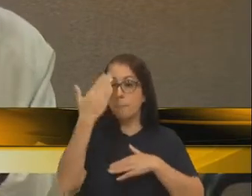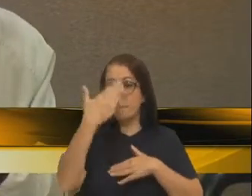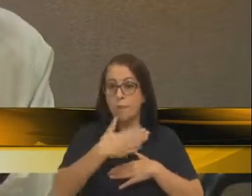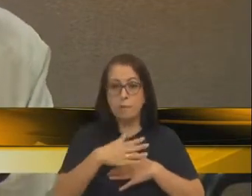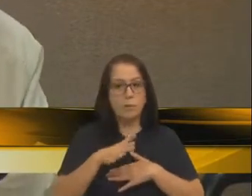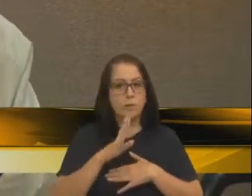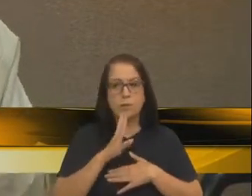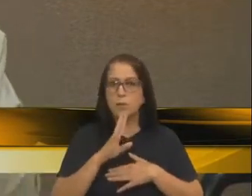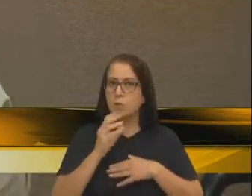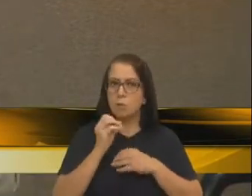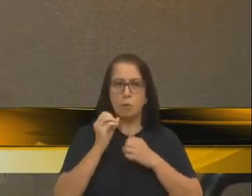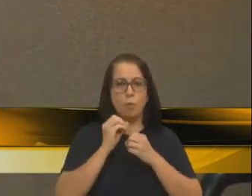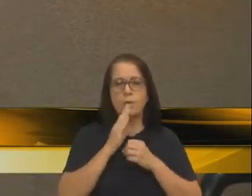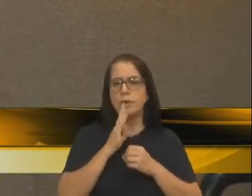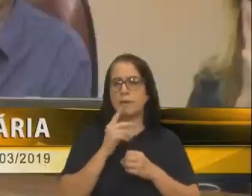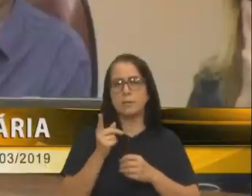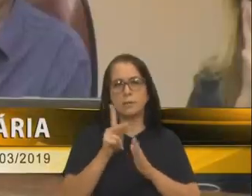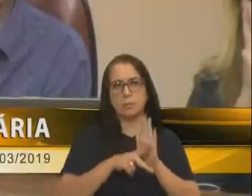andamento desse projeto. É isso, presidente. Muito obrigado.